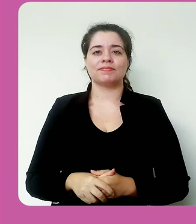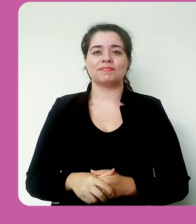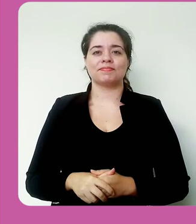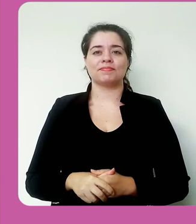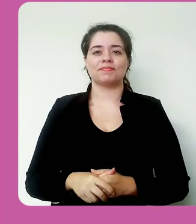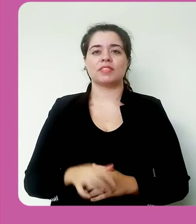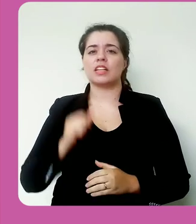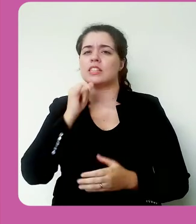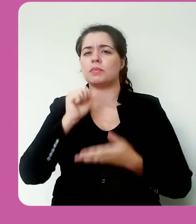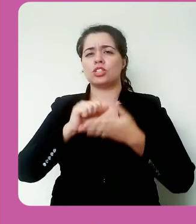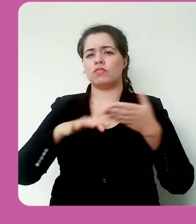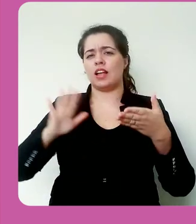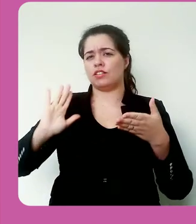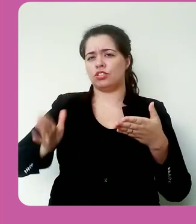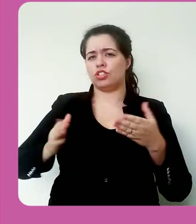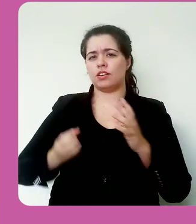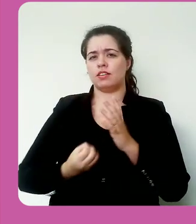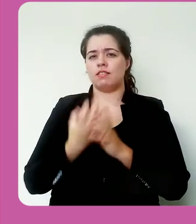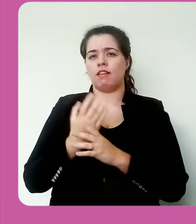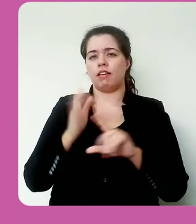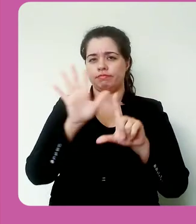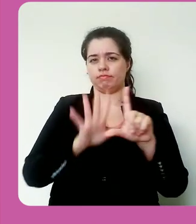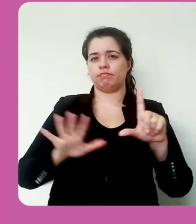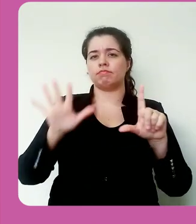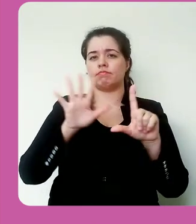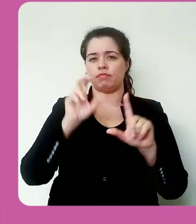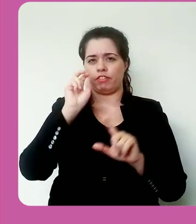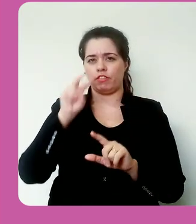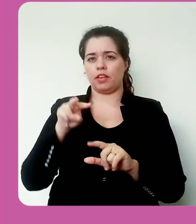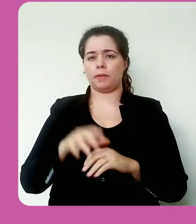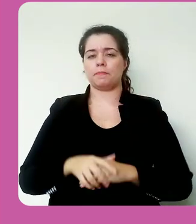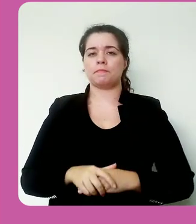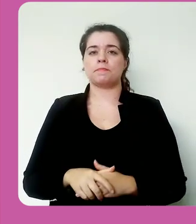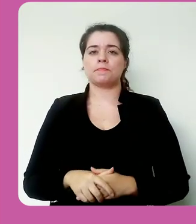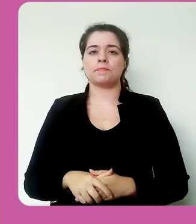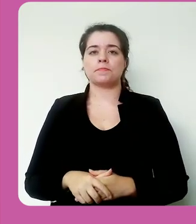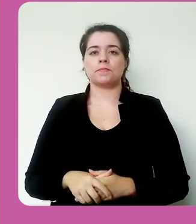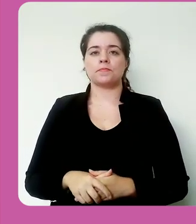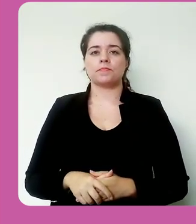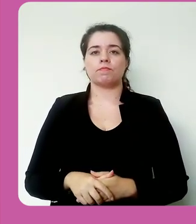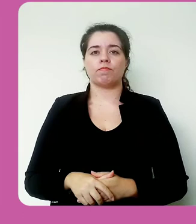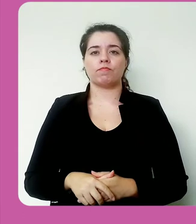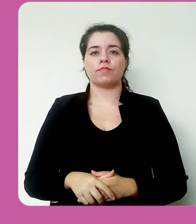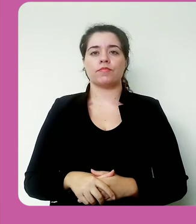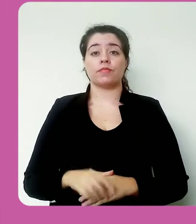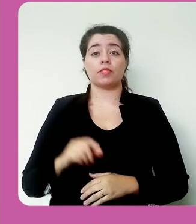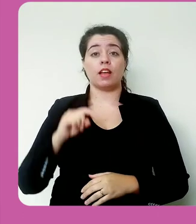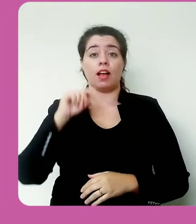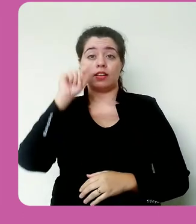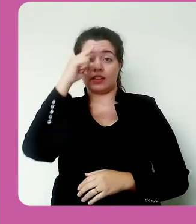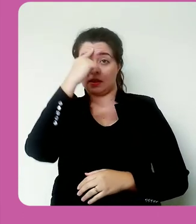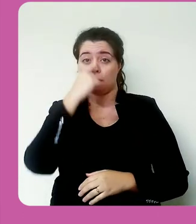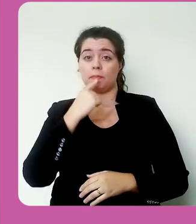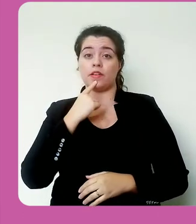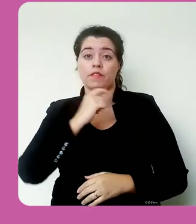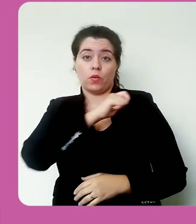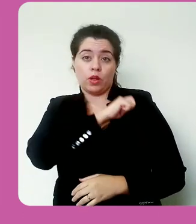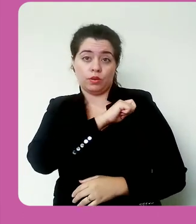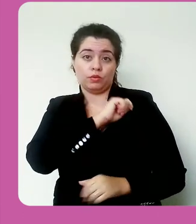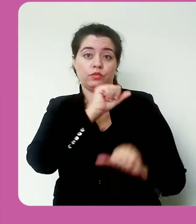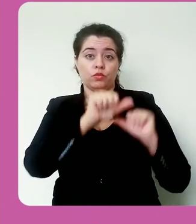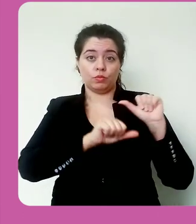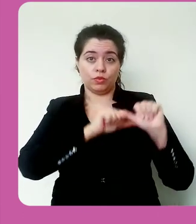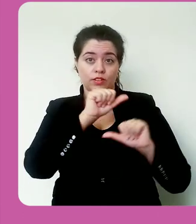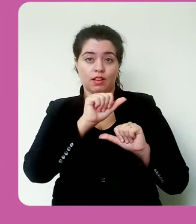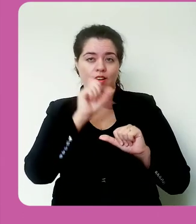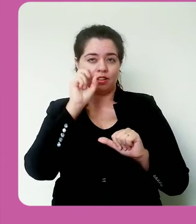ver uma tarefa já no outro espaço. Essa tarefa aqui, estou como estudante, vou